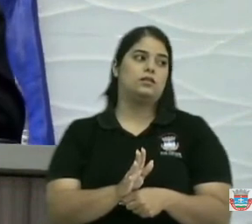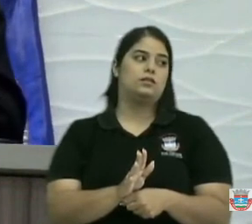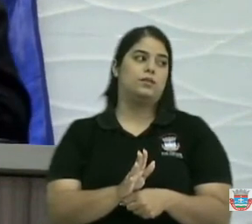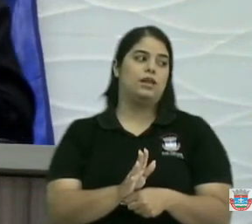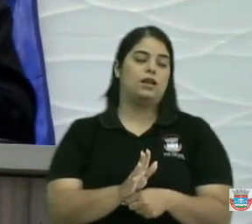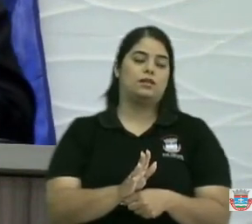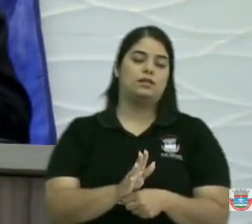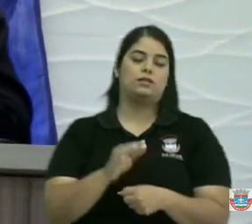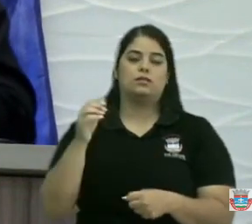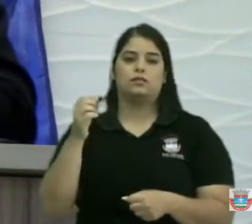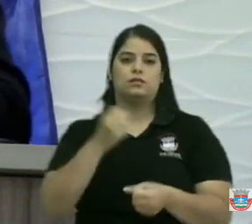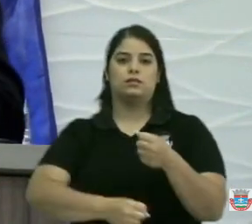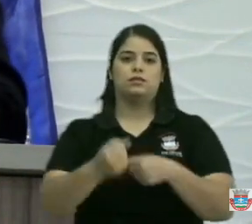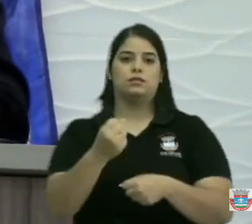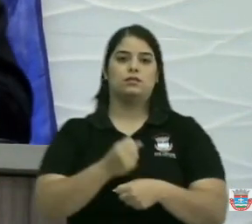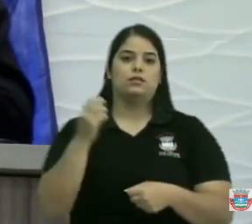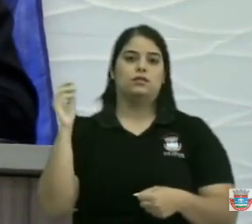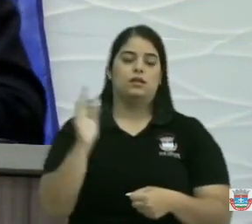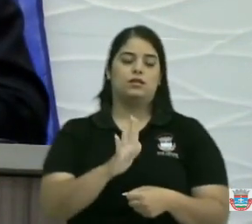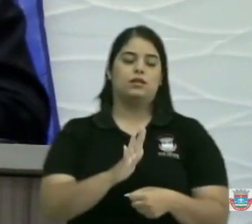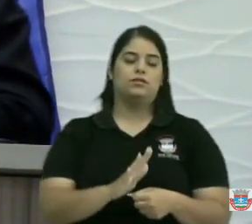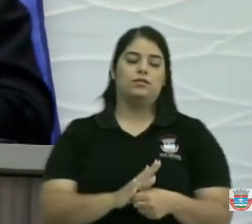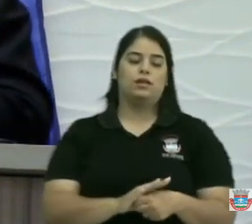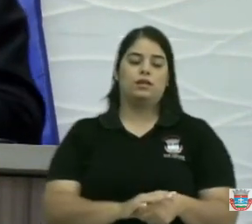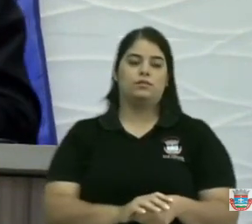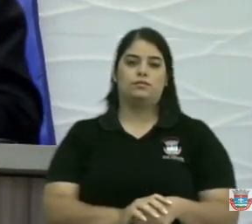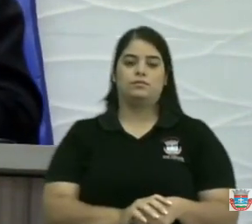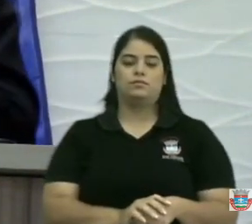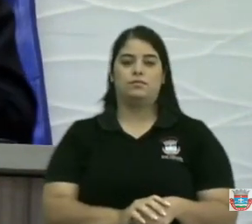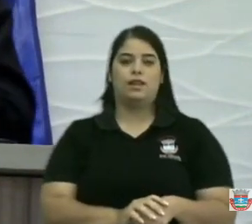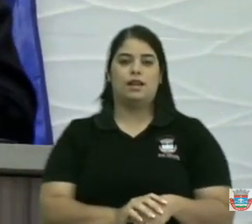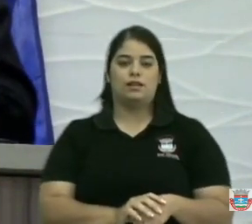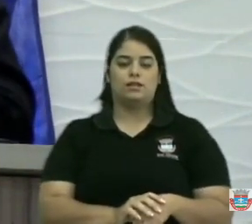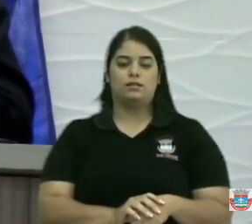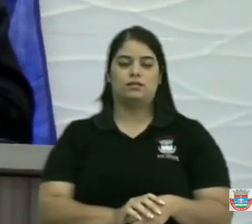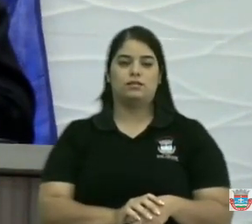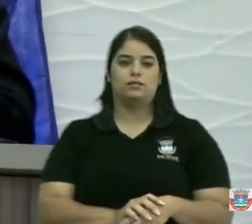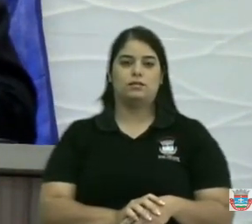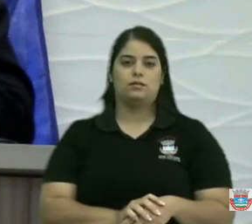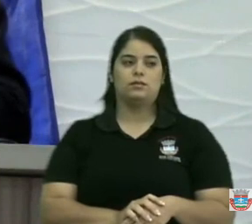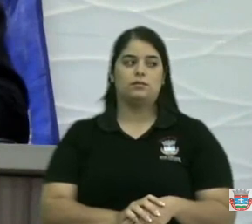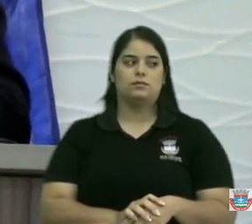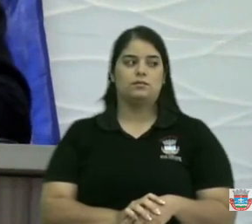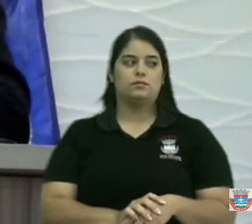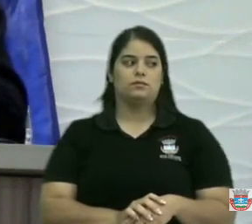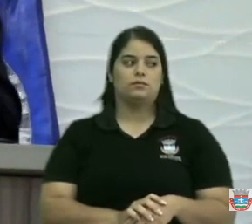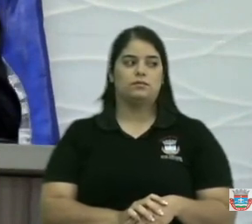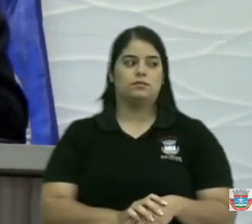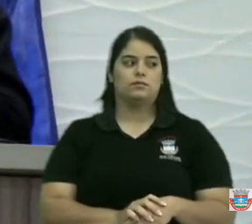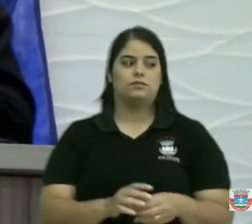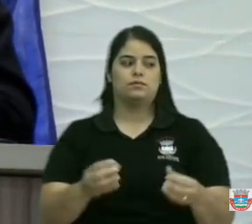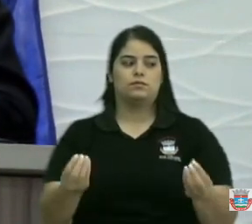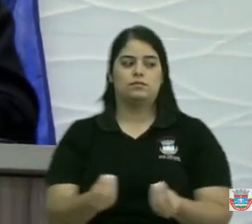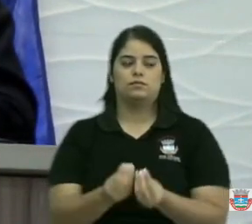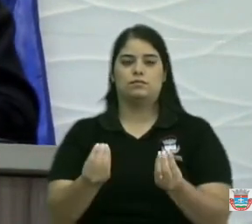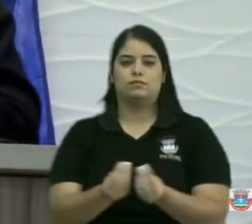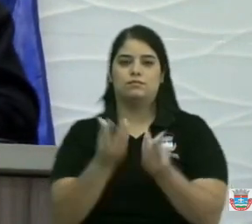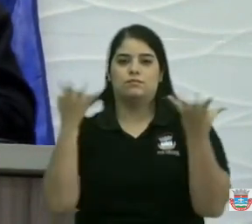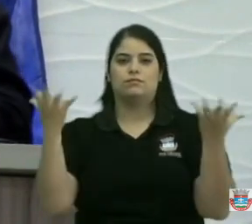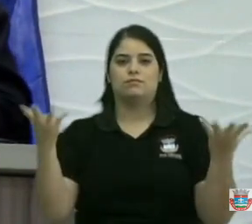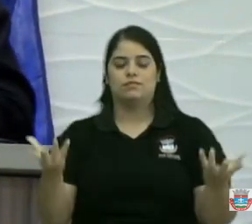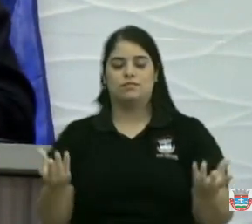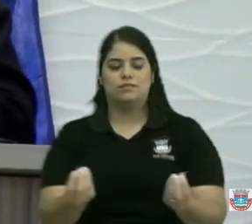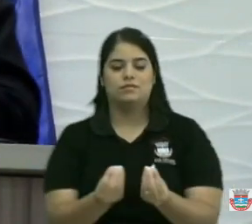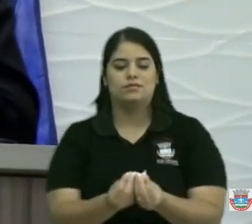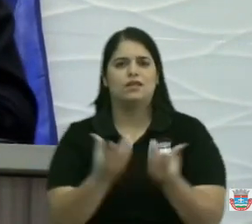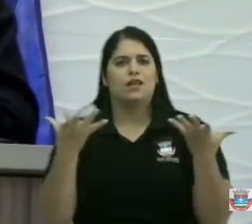eleição esperaram tanto tinham tanto dinheiro nos cofres do município e não abriram o bloco cirúrgico nesses